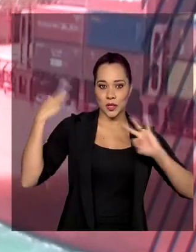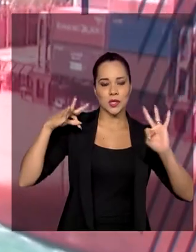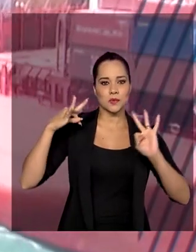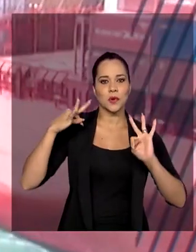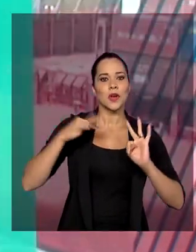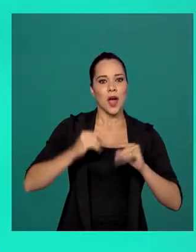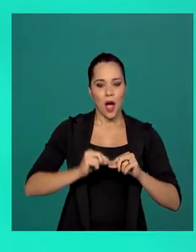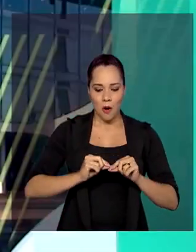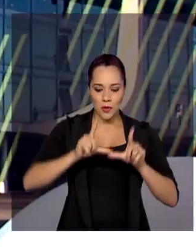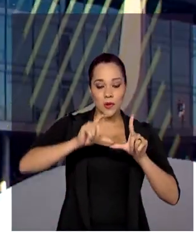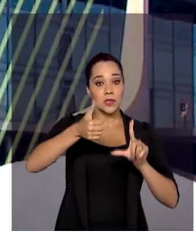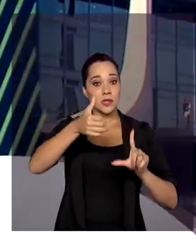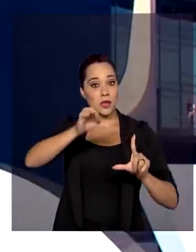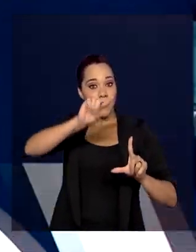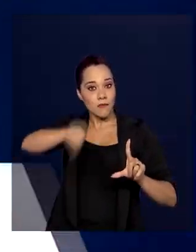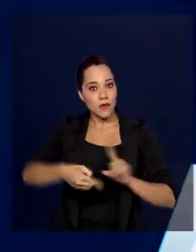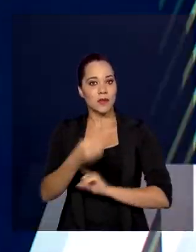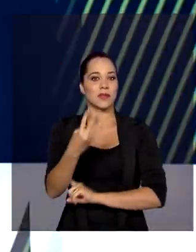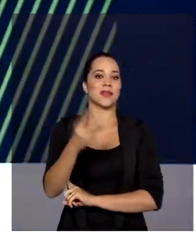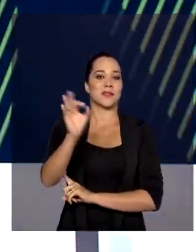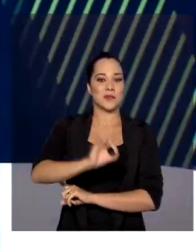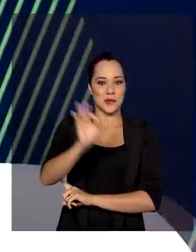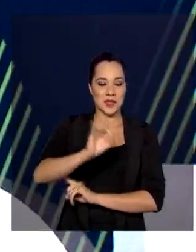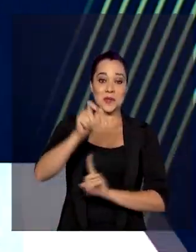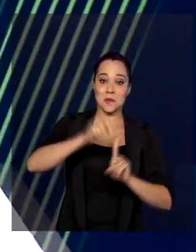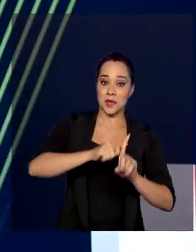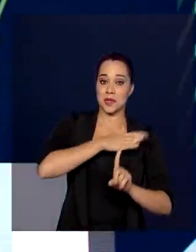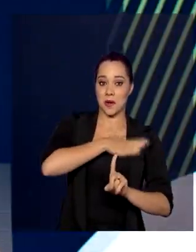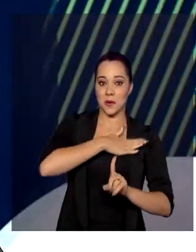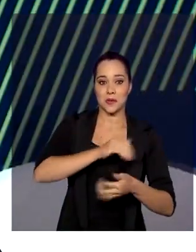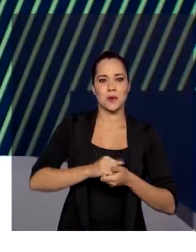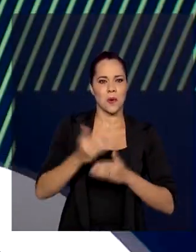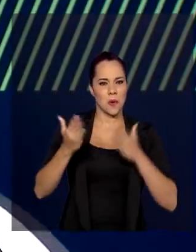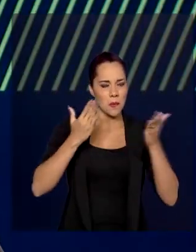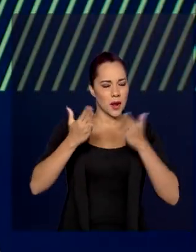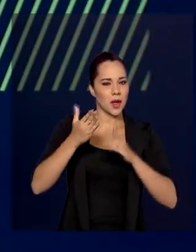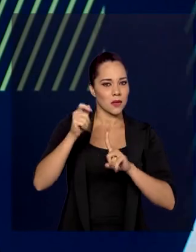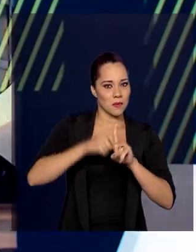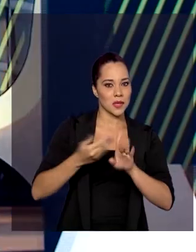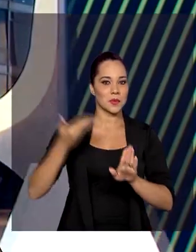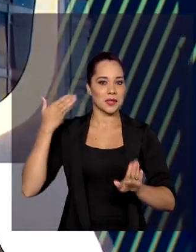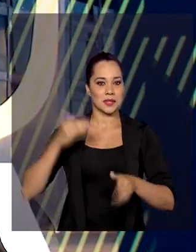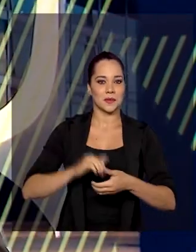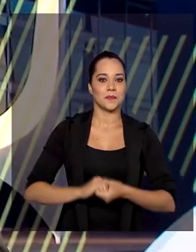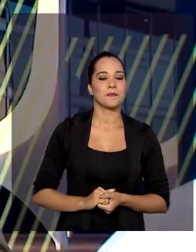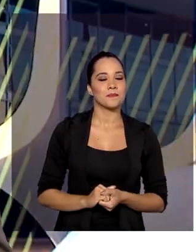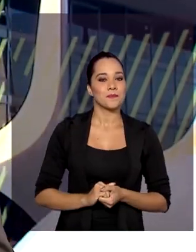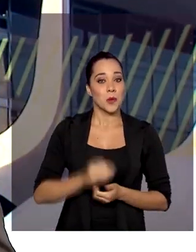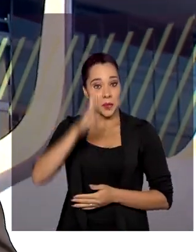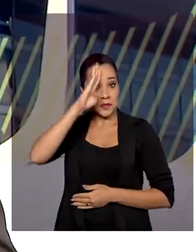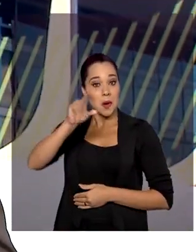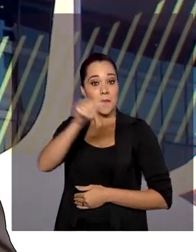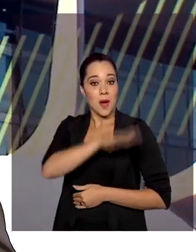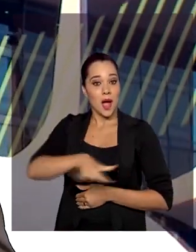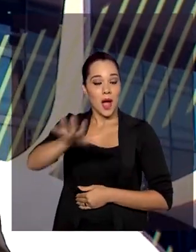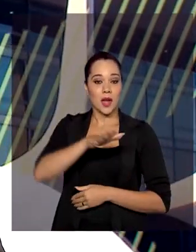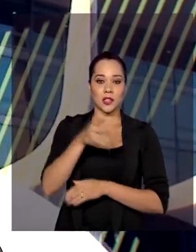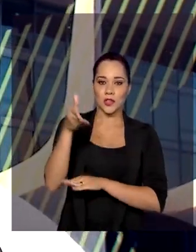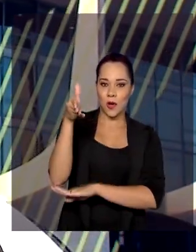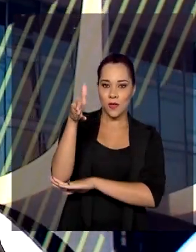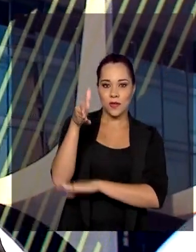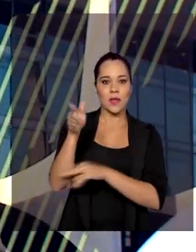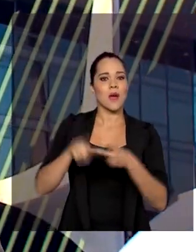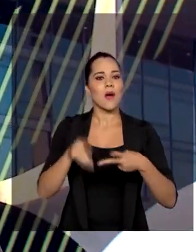cresceu 19,3% em agosto, em relação ao mês anterior. Os destaques vão para os serviços de